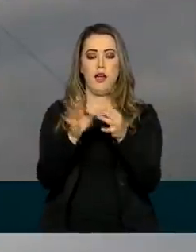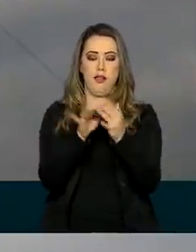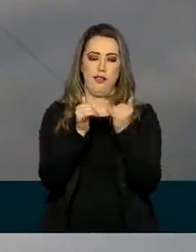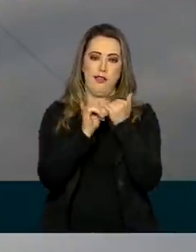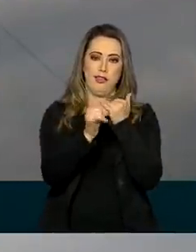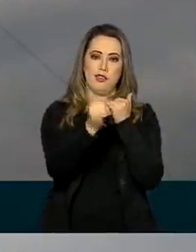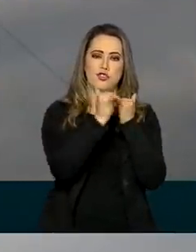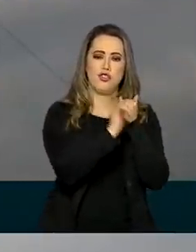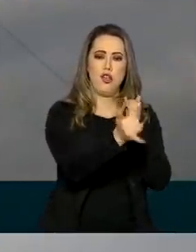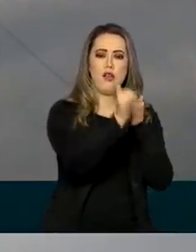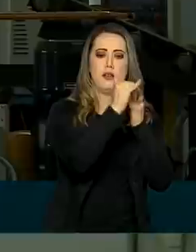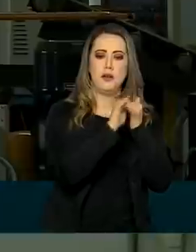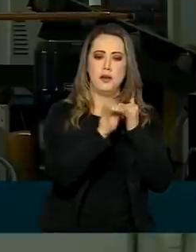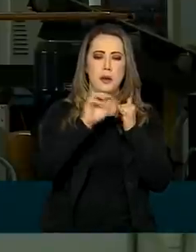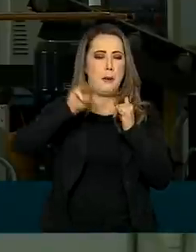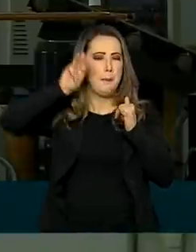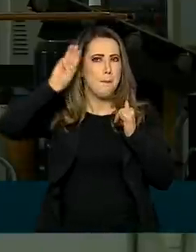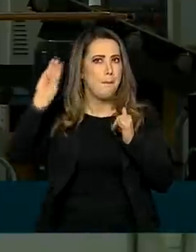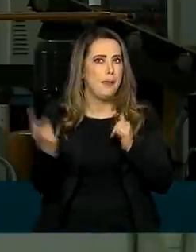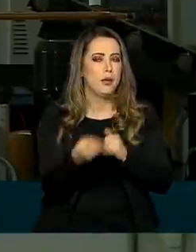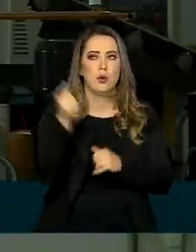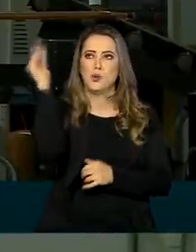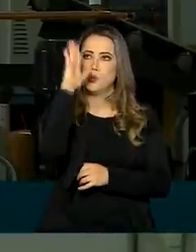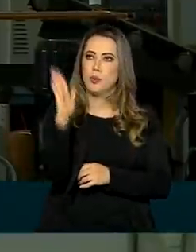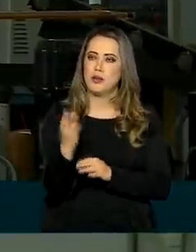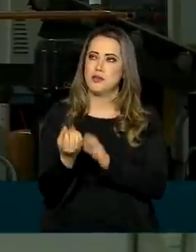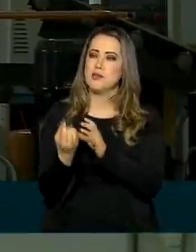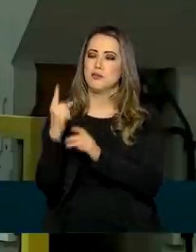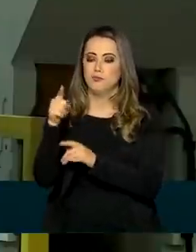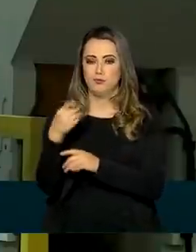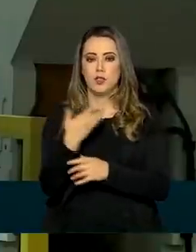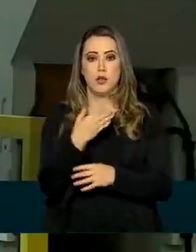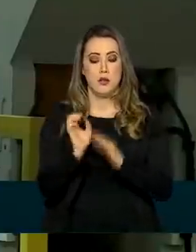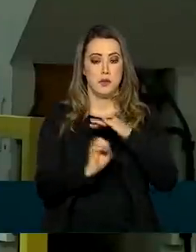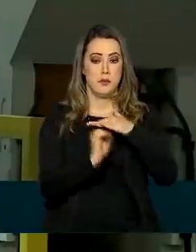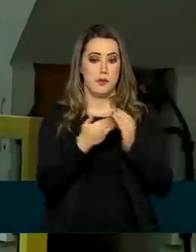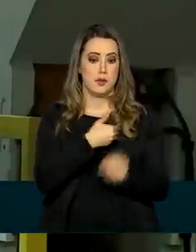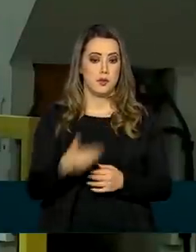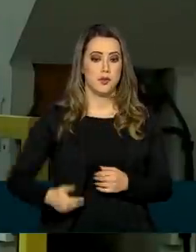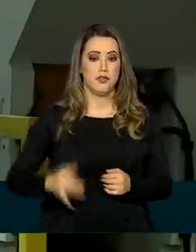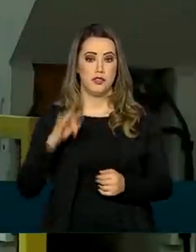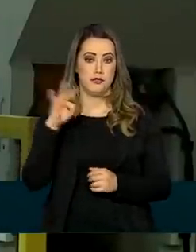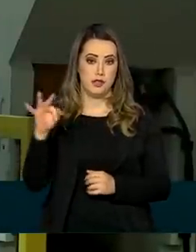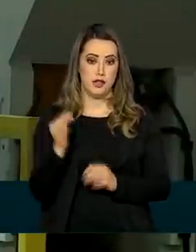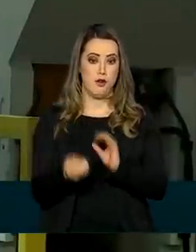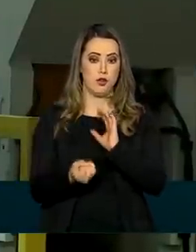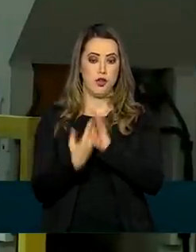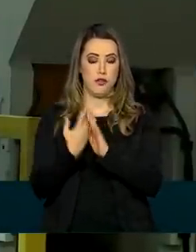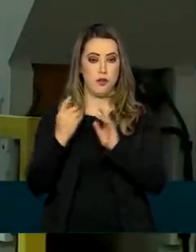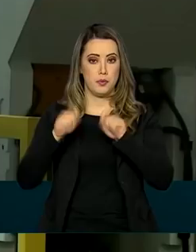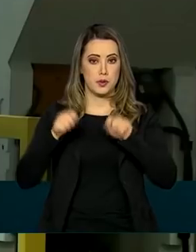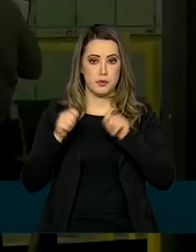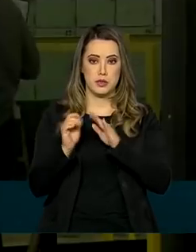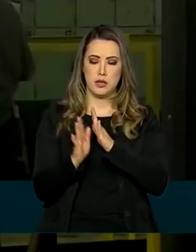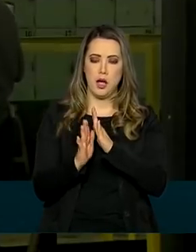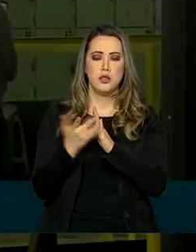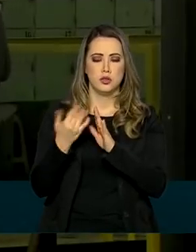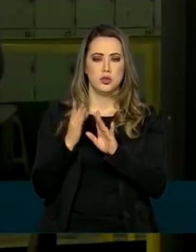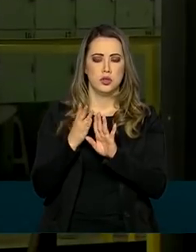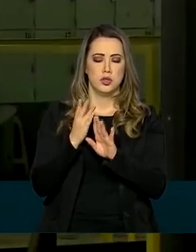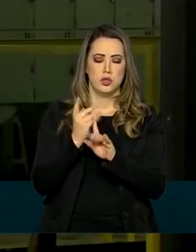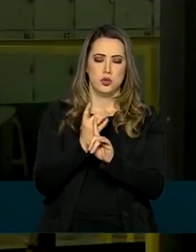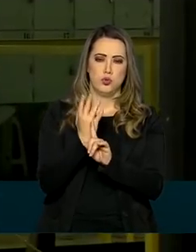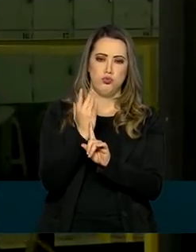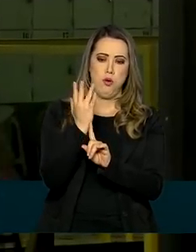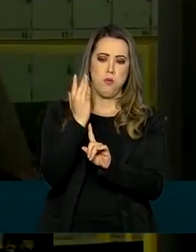Elas foram projetadas pela Nuclep, empresa do governo federal, que está lançando uma nova linha de produção de torres de transmissão. A